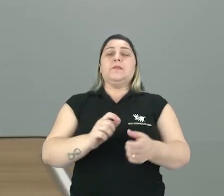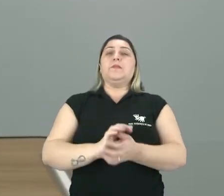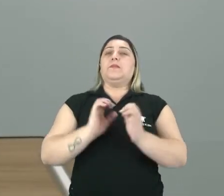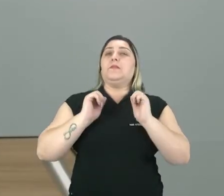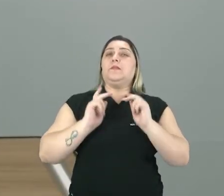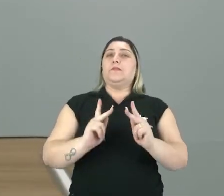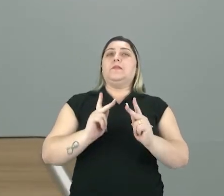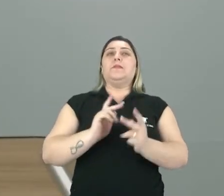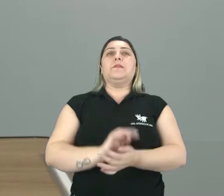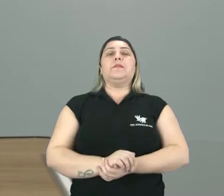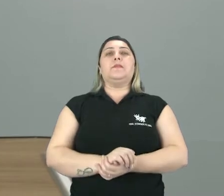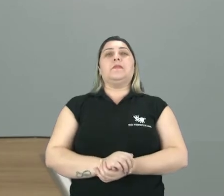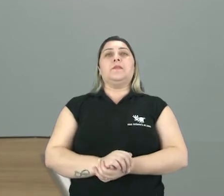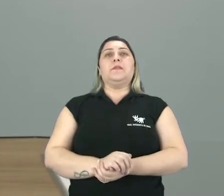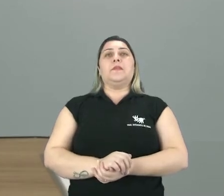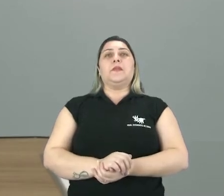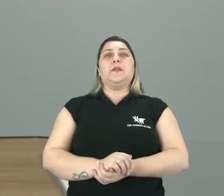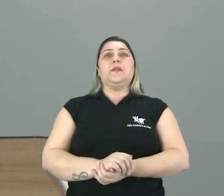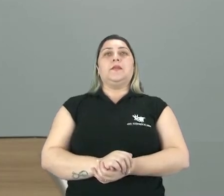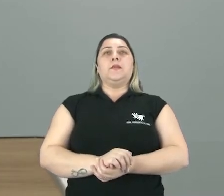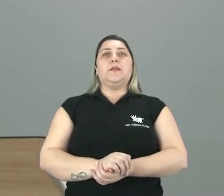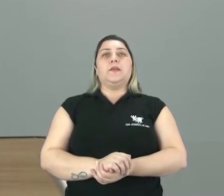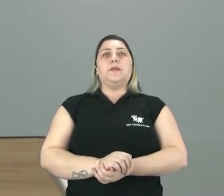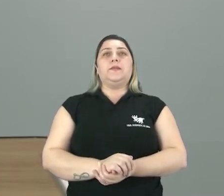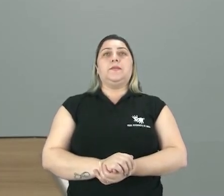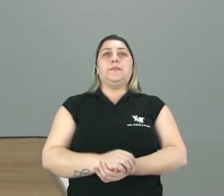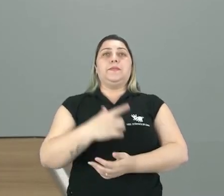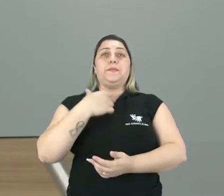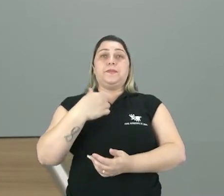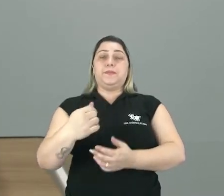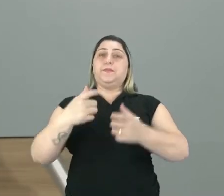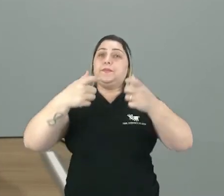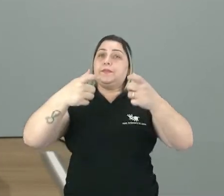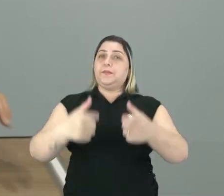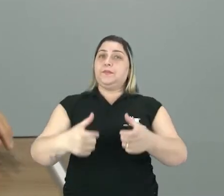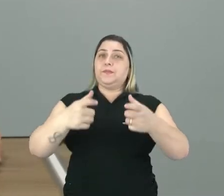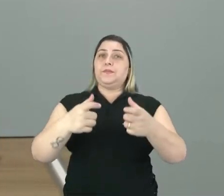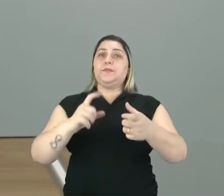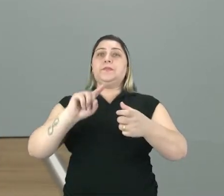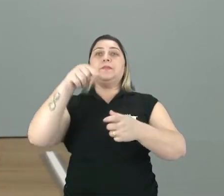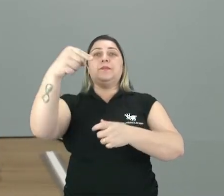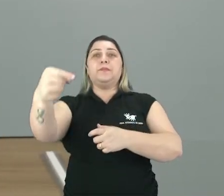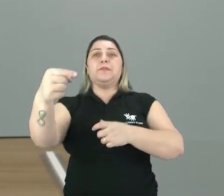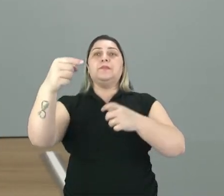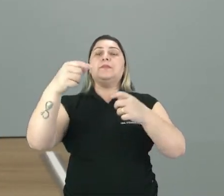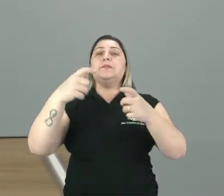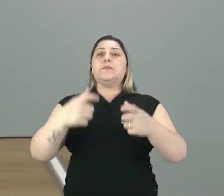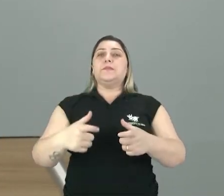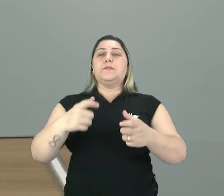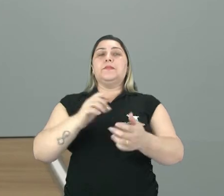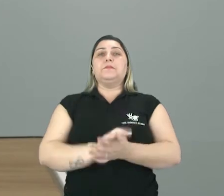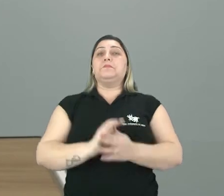tá? É isso que é migrações. A gente sair de um lugar e ir para o outro. E pode ter vários